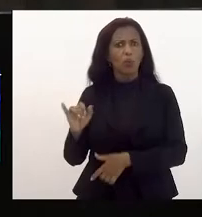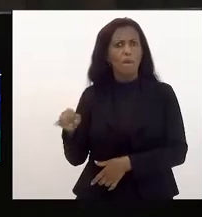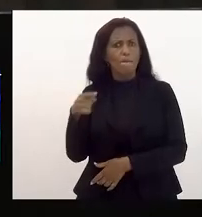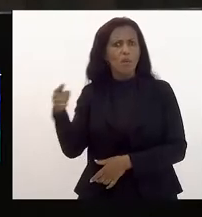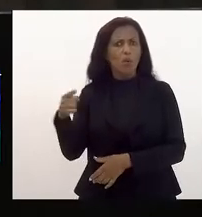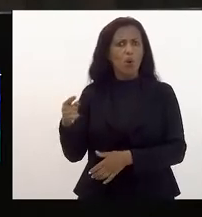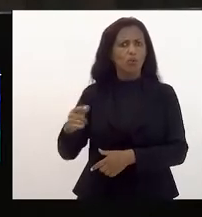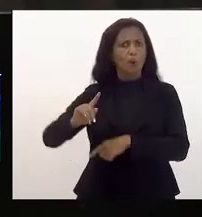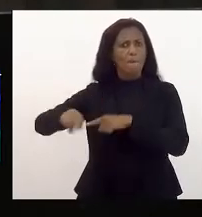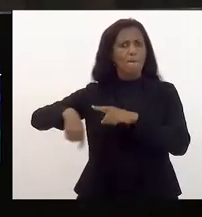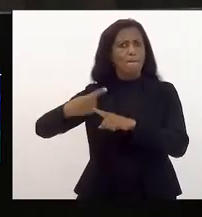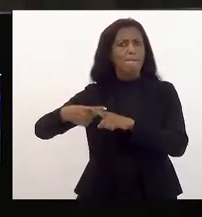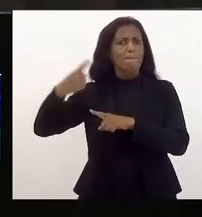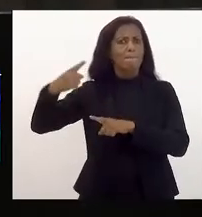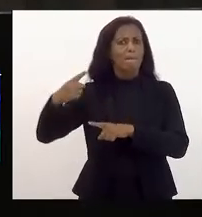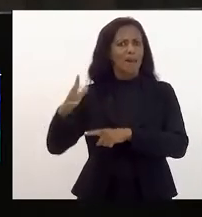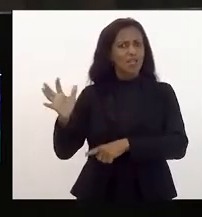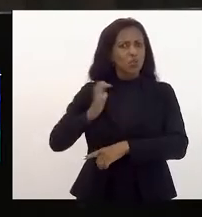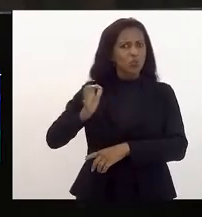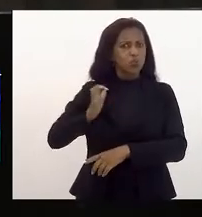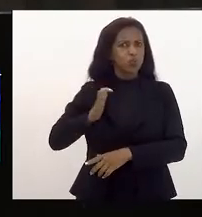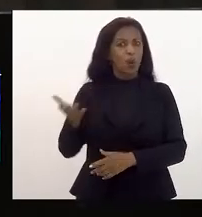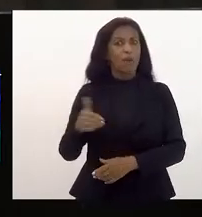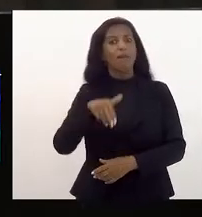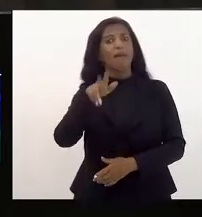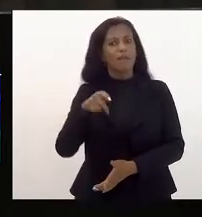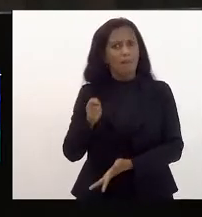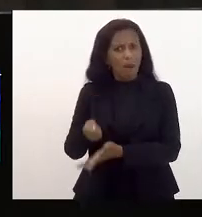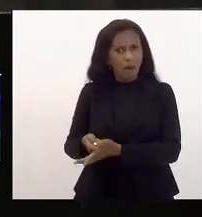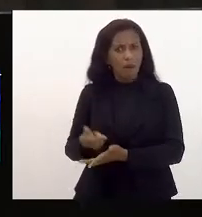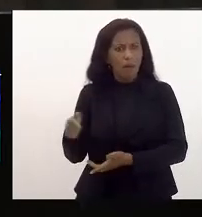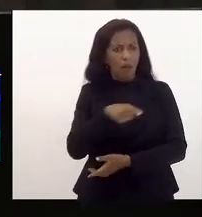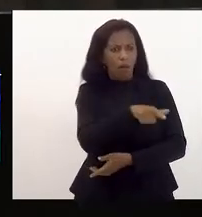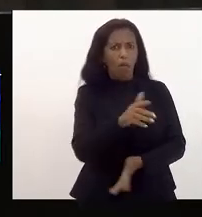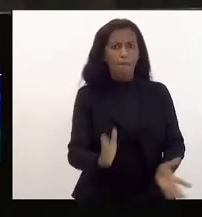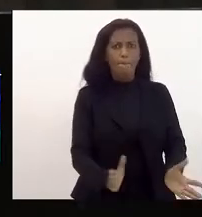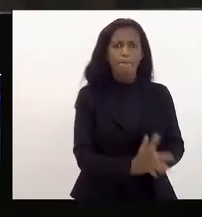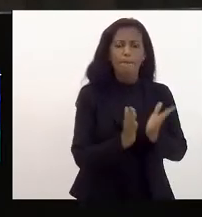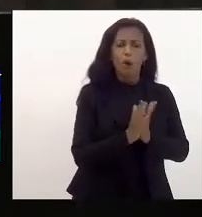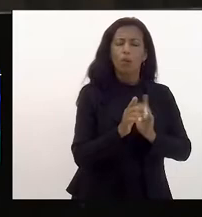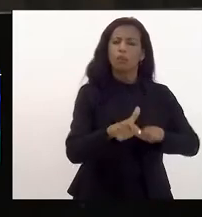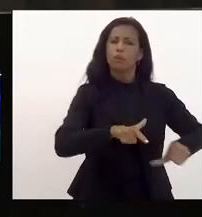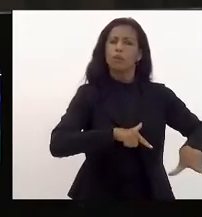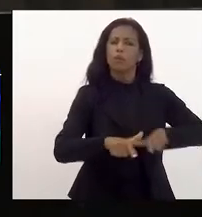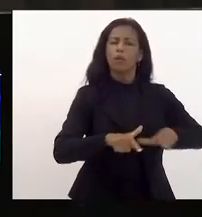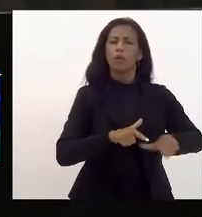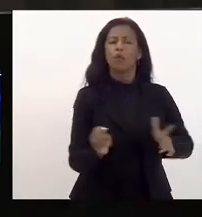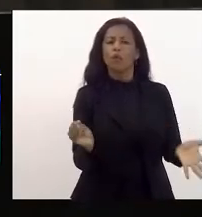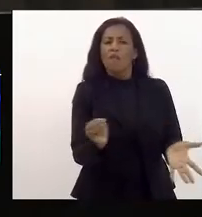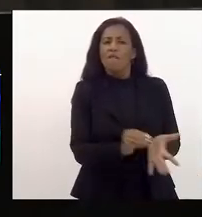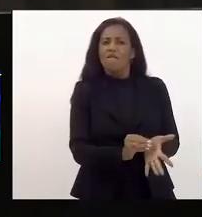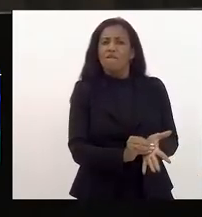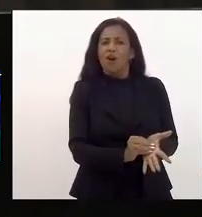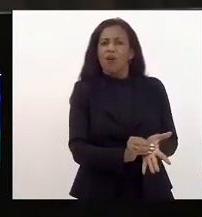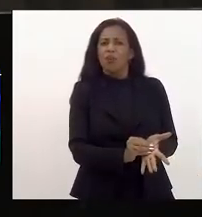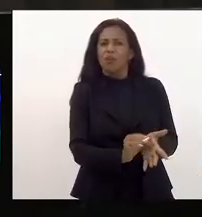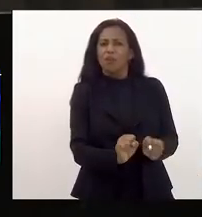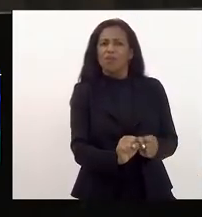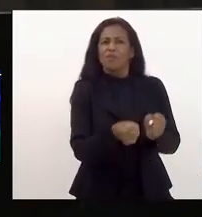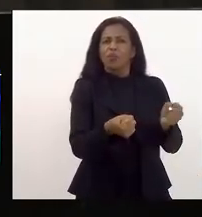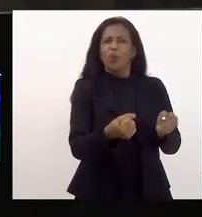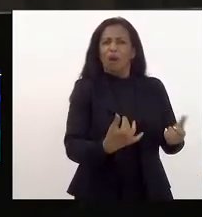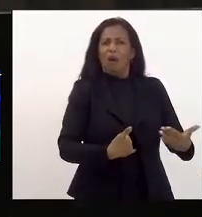por essa crise? Certamente são os trabalhadores que estão vendo a insegurança alimentar adentrar em seus lares,